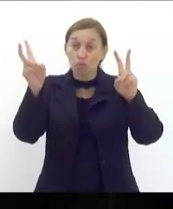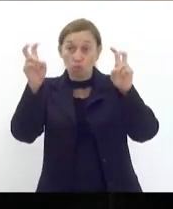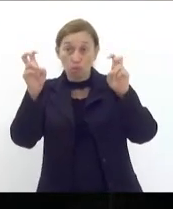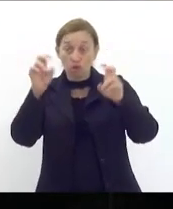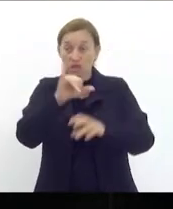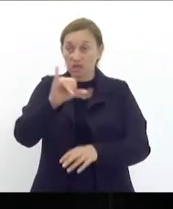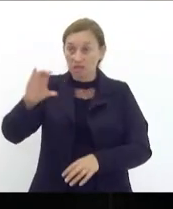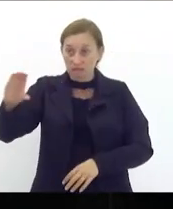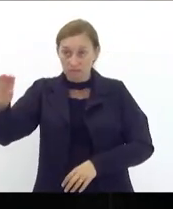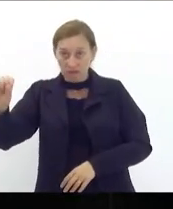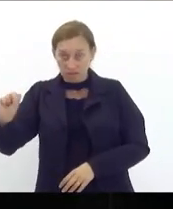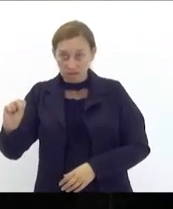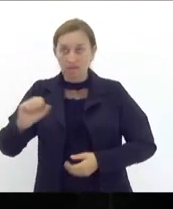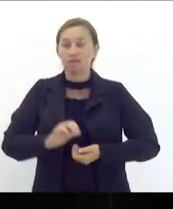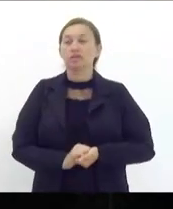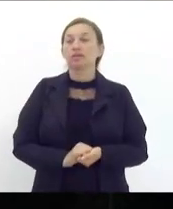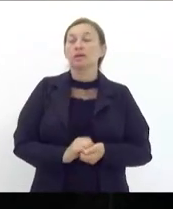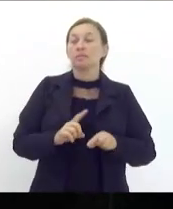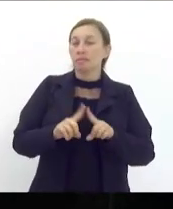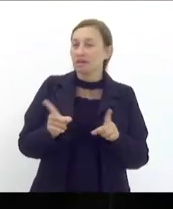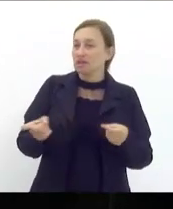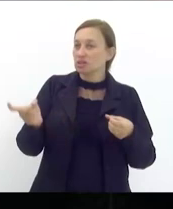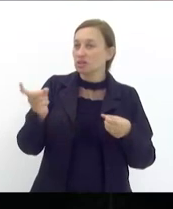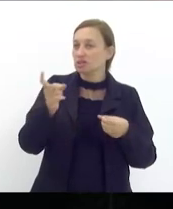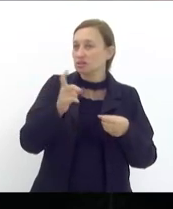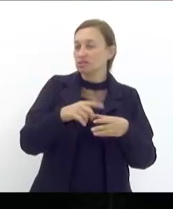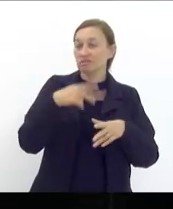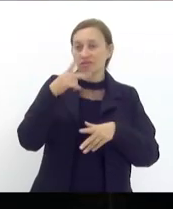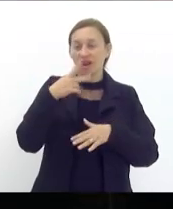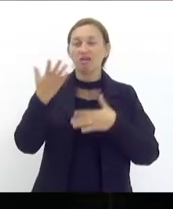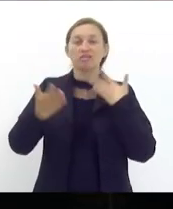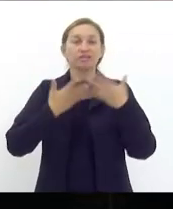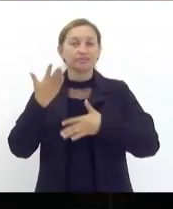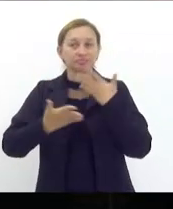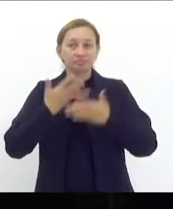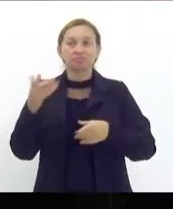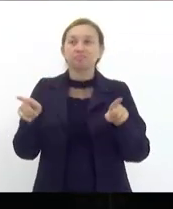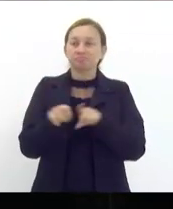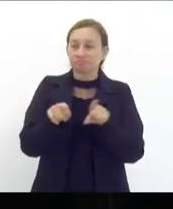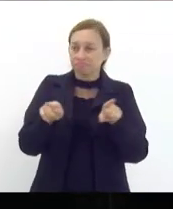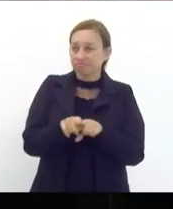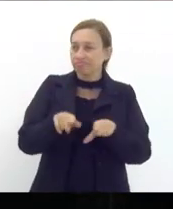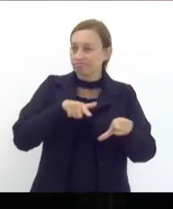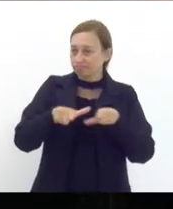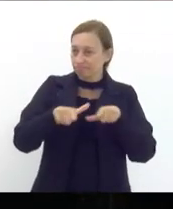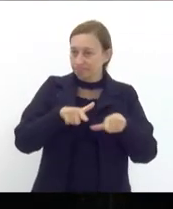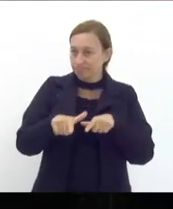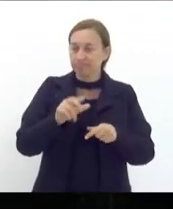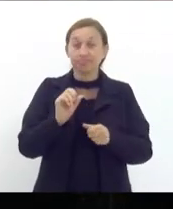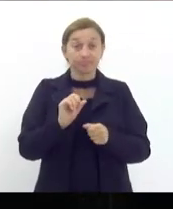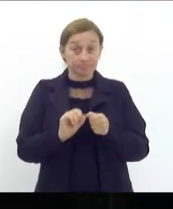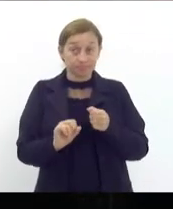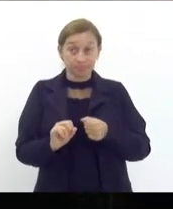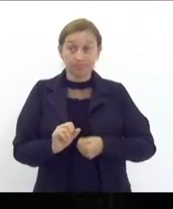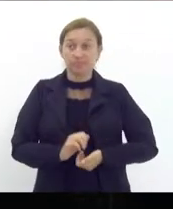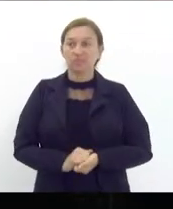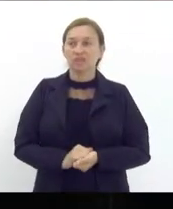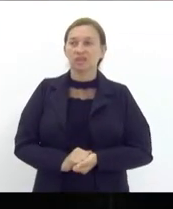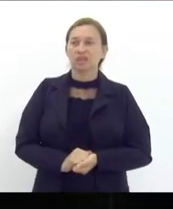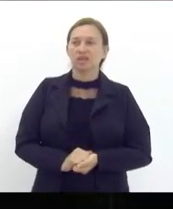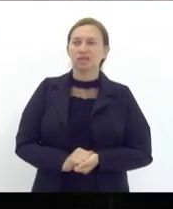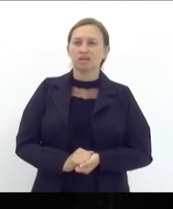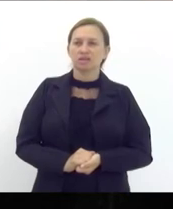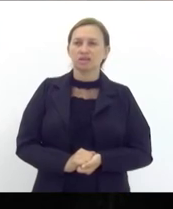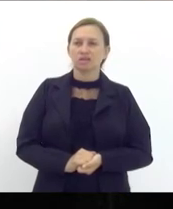do ICMS mas venho falar com muita alegria também dos trabalhos que a gente vem realizando à frente